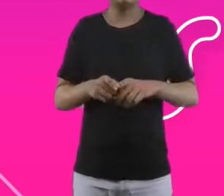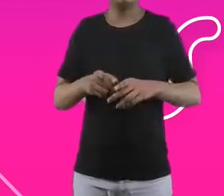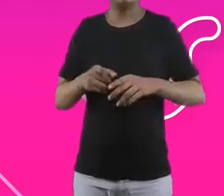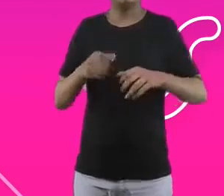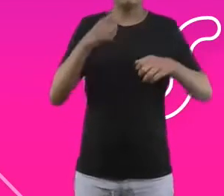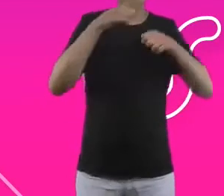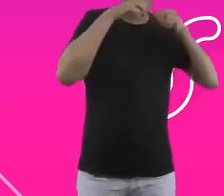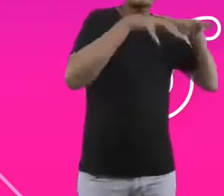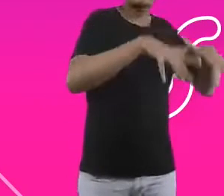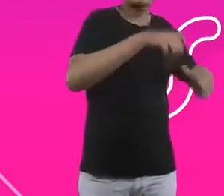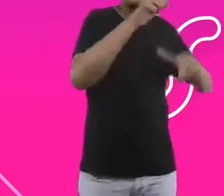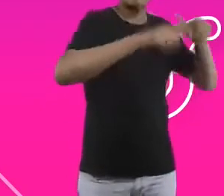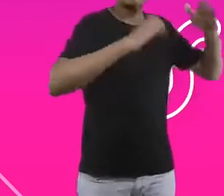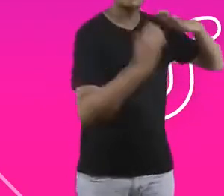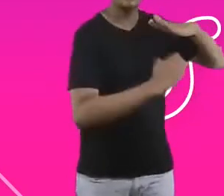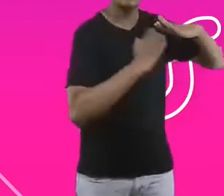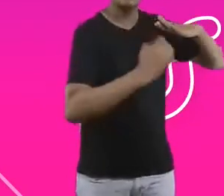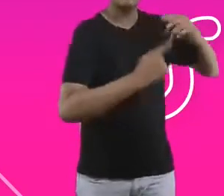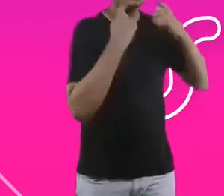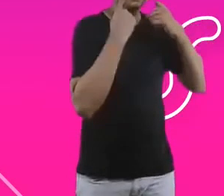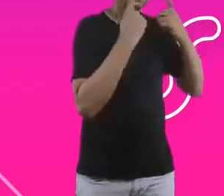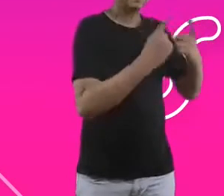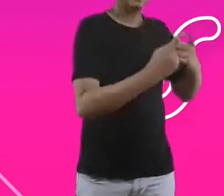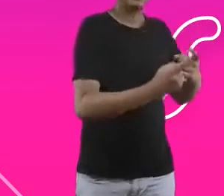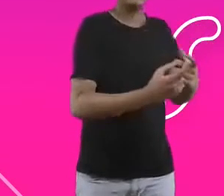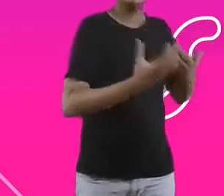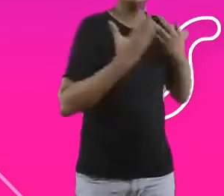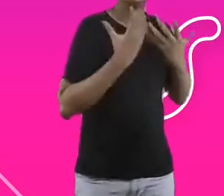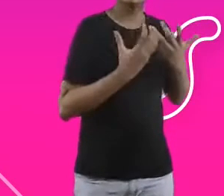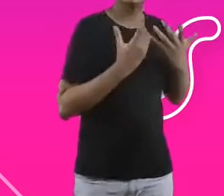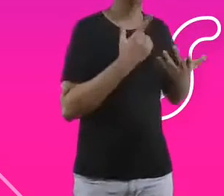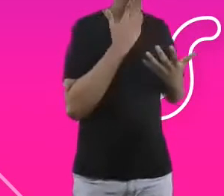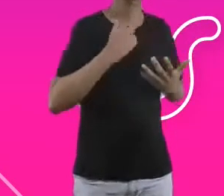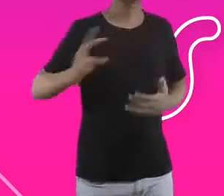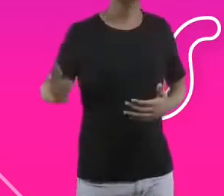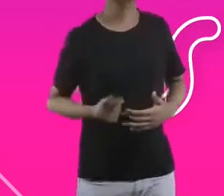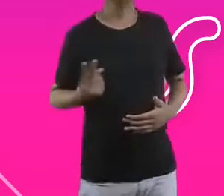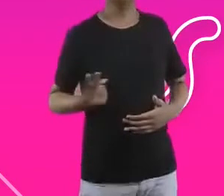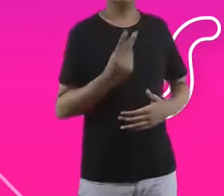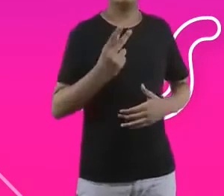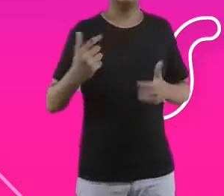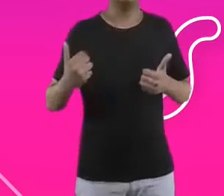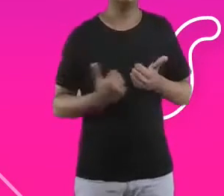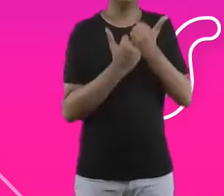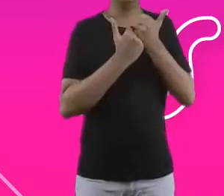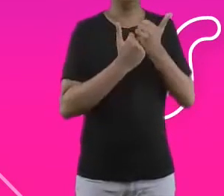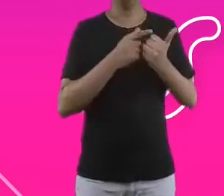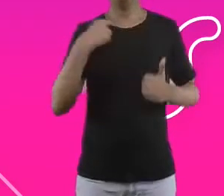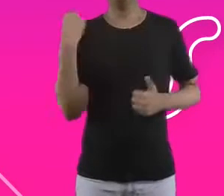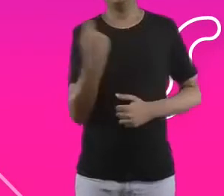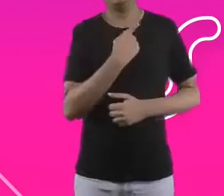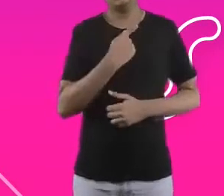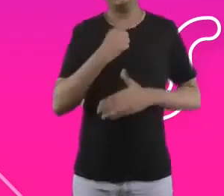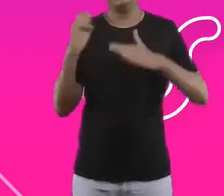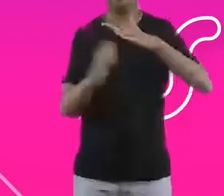se interessam por essa temática e enxergam mesmo o valor que a gente. E não são poucos. Isso é muito legal. E aí, em 2019, até para aumentar um